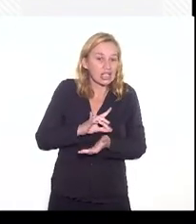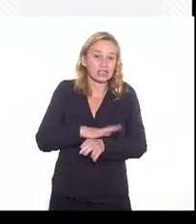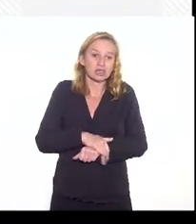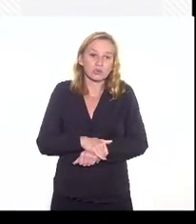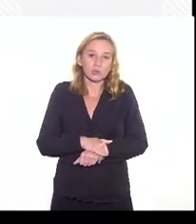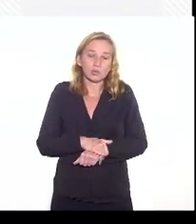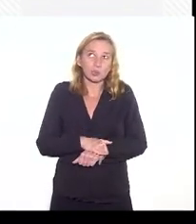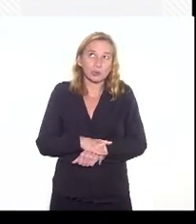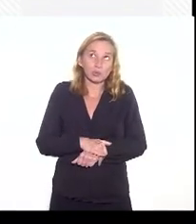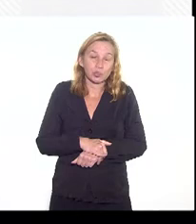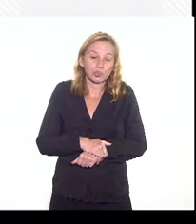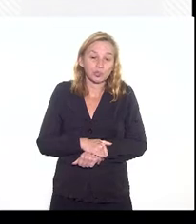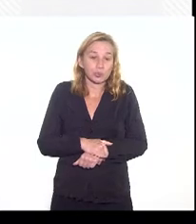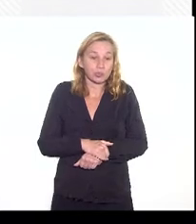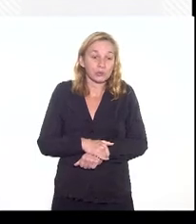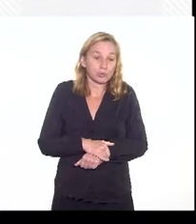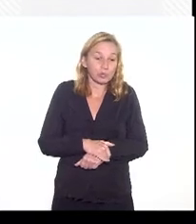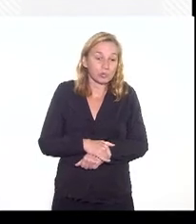eles